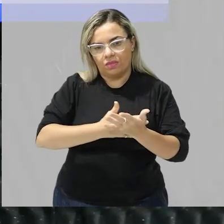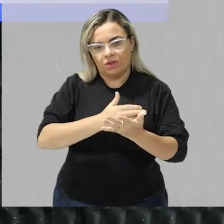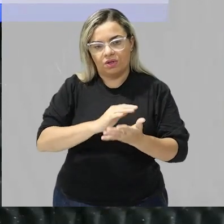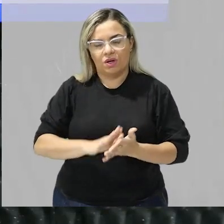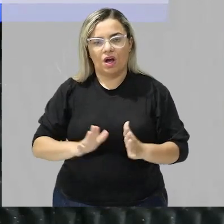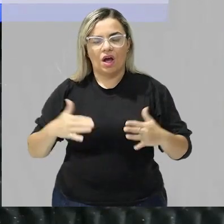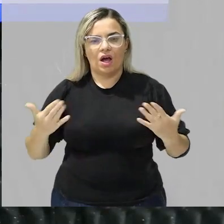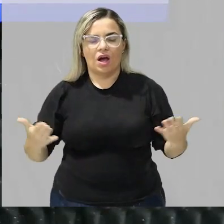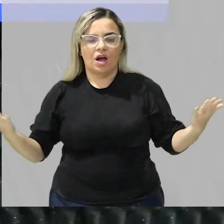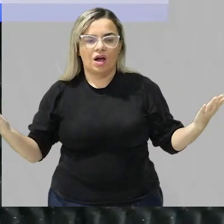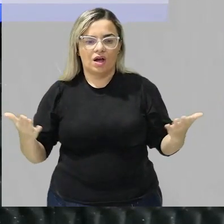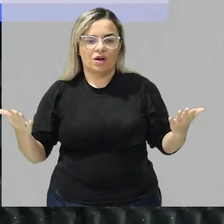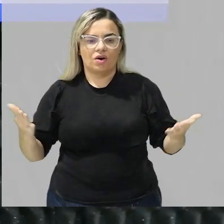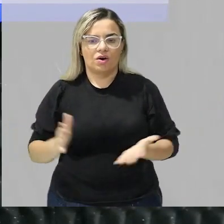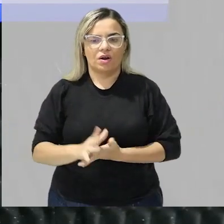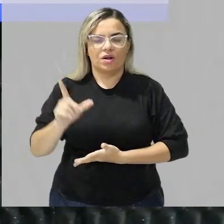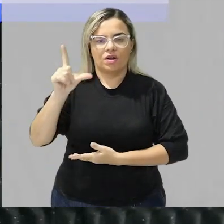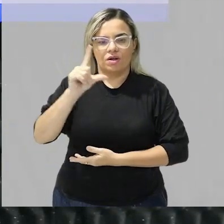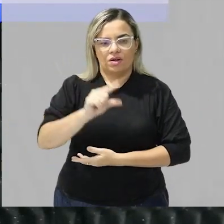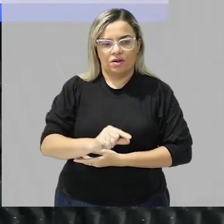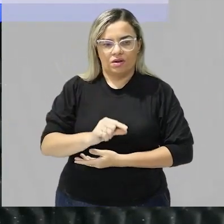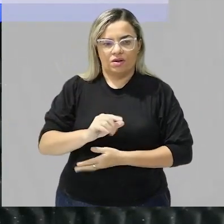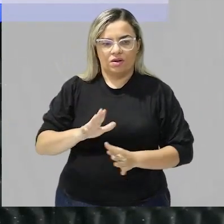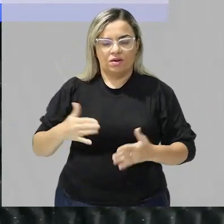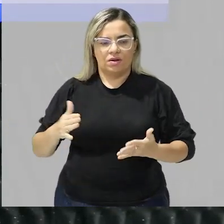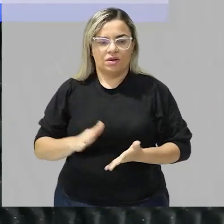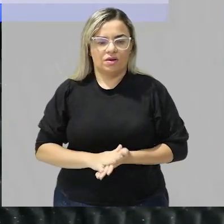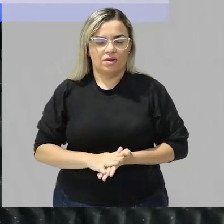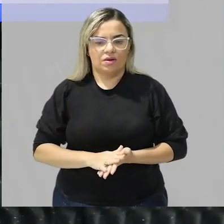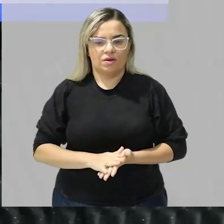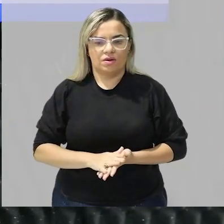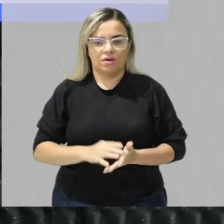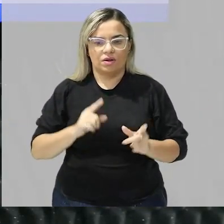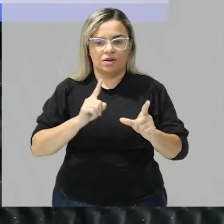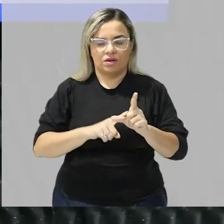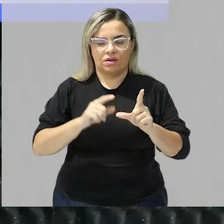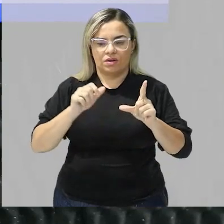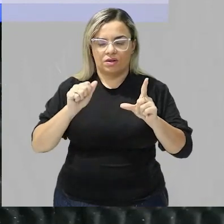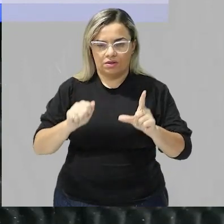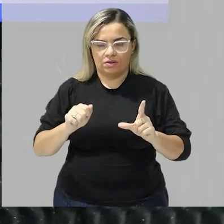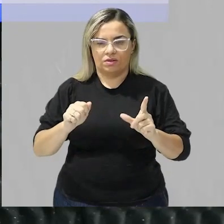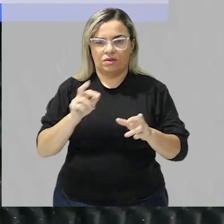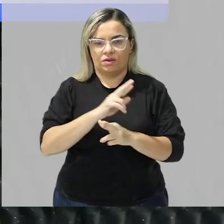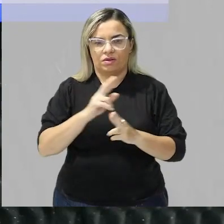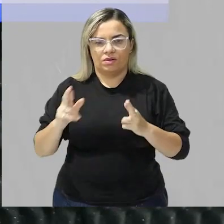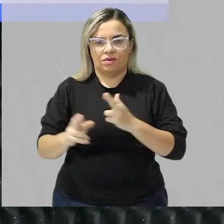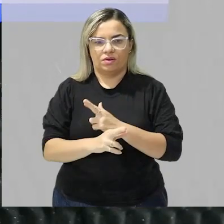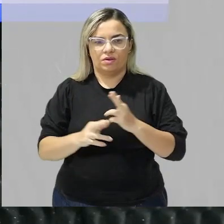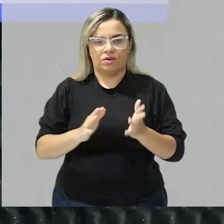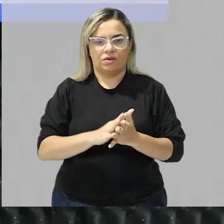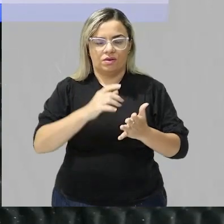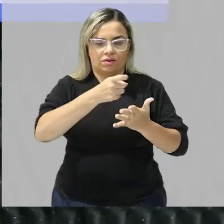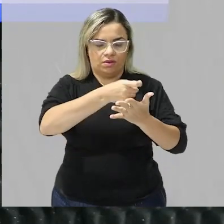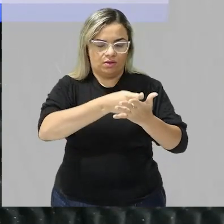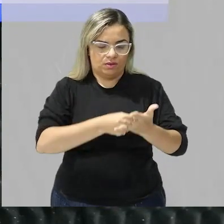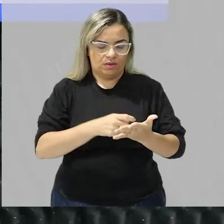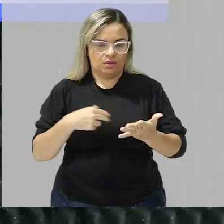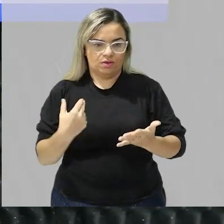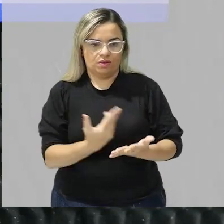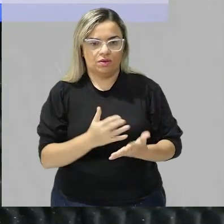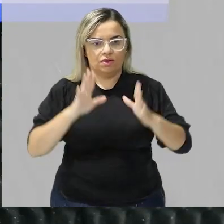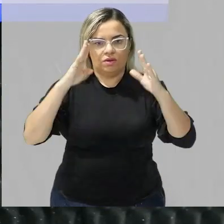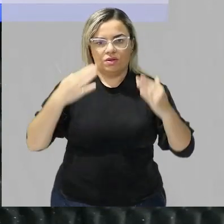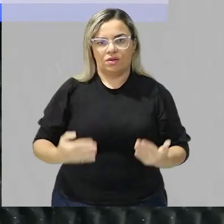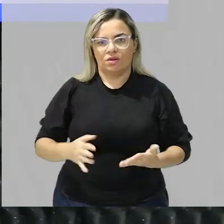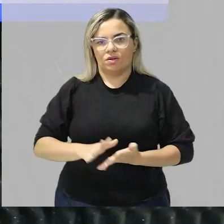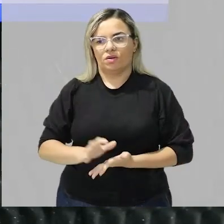é menor por isso que o primeiro resultado ele condiz aqui com a nossa análise